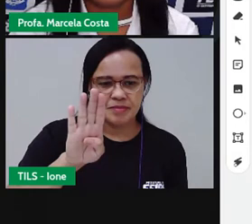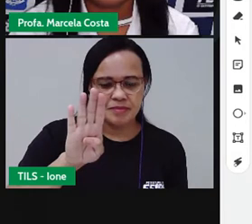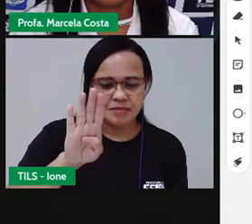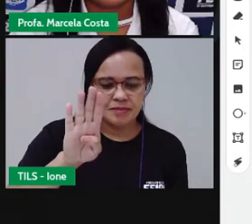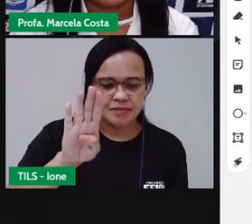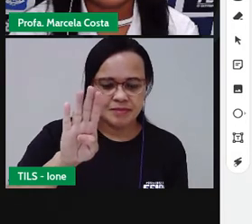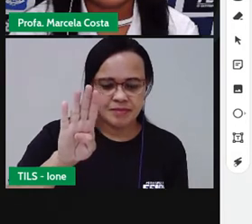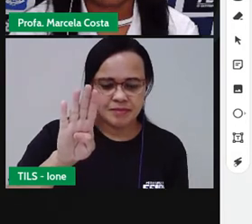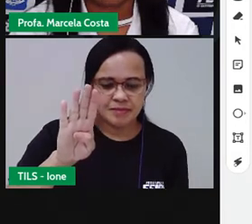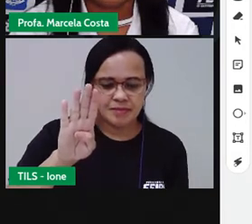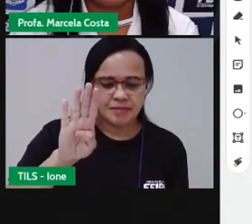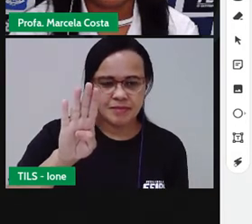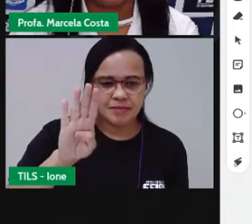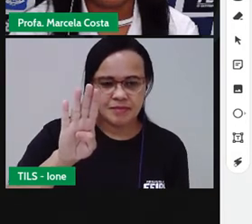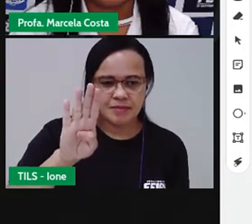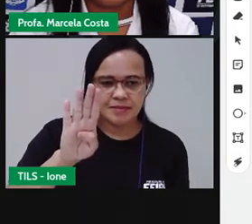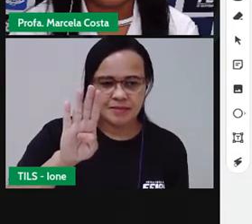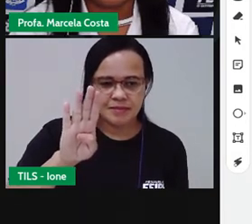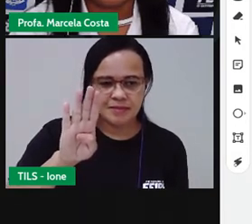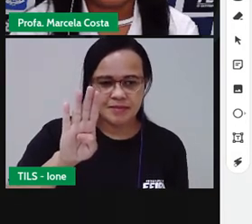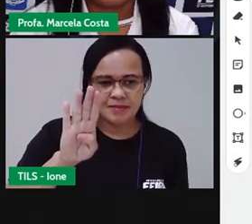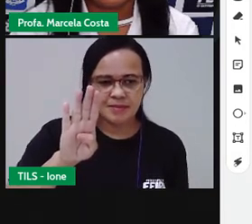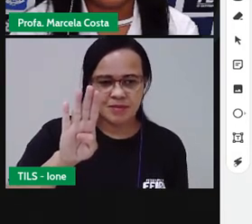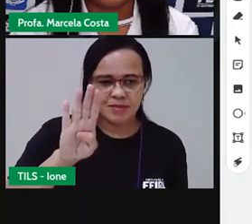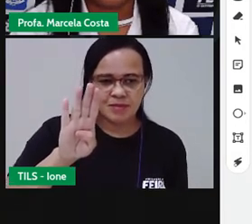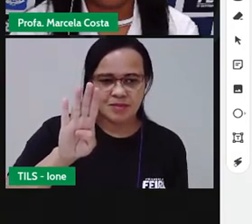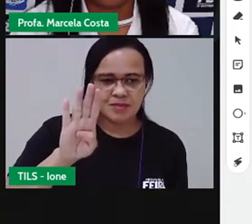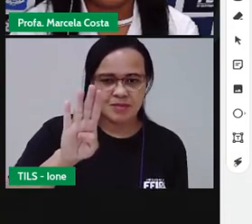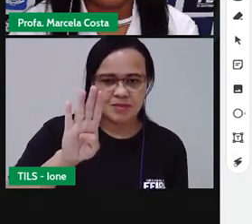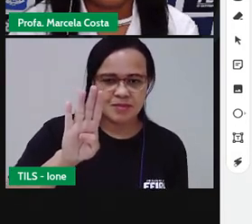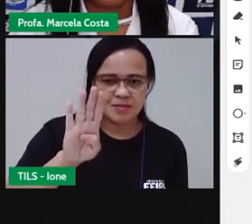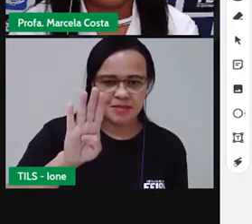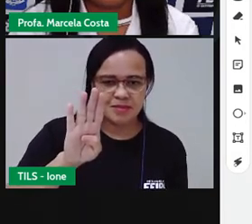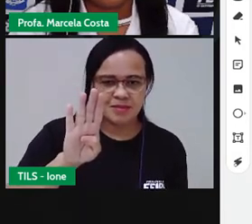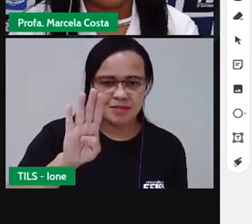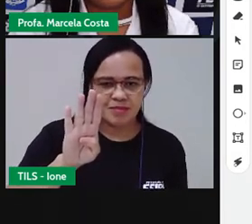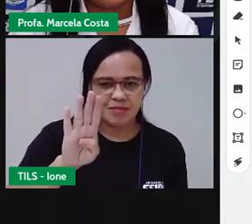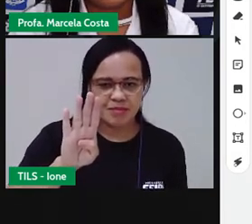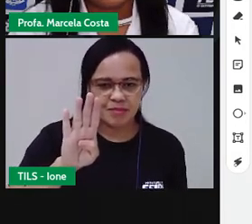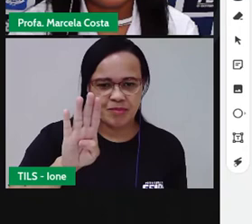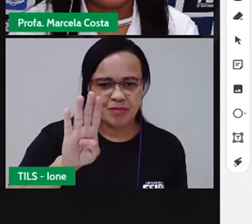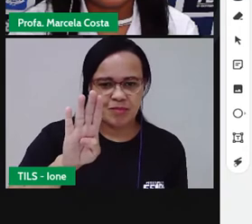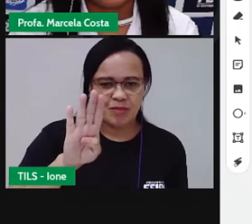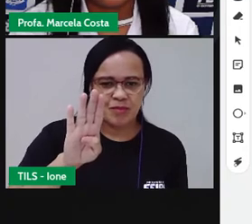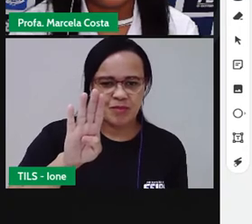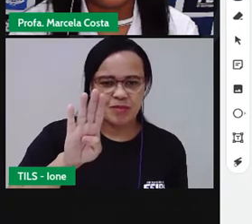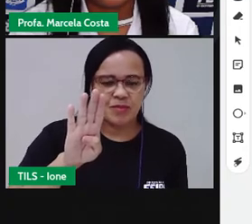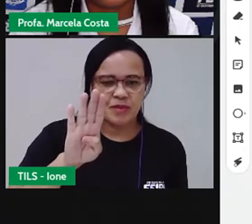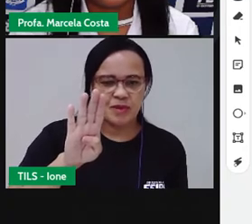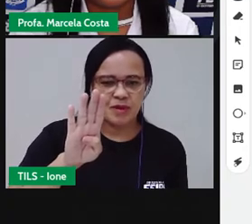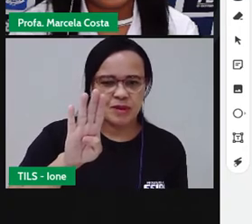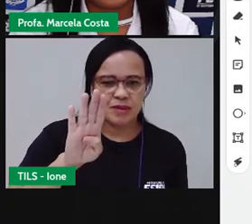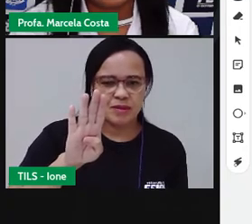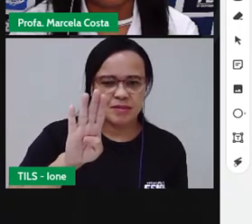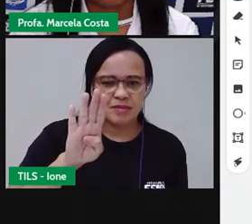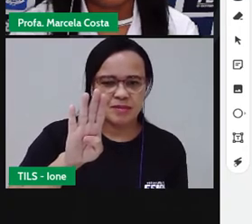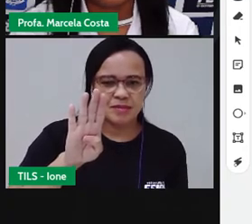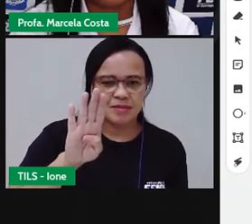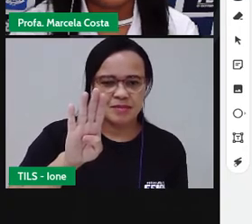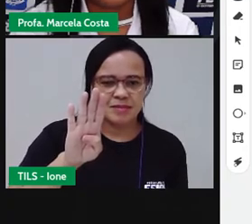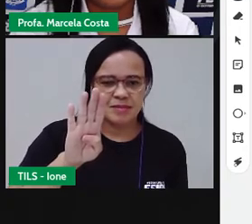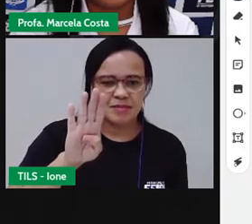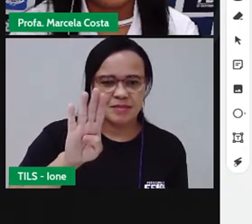puxando um traçado pro lado direito. Encontro aqui ao centro. Desci.